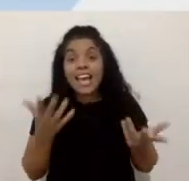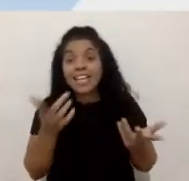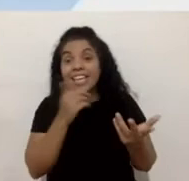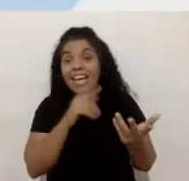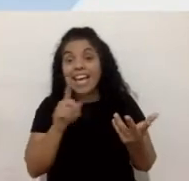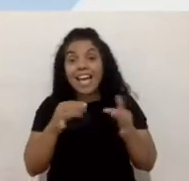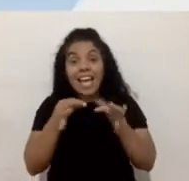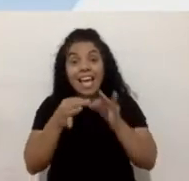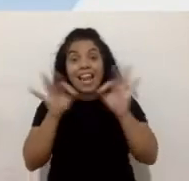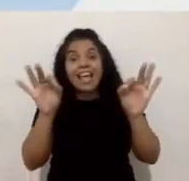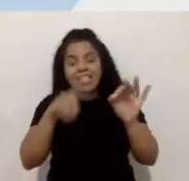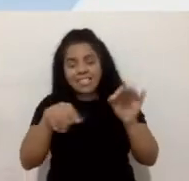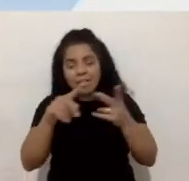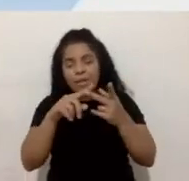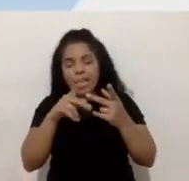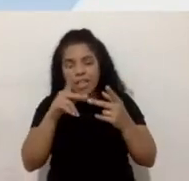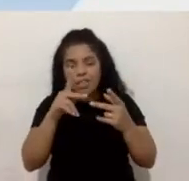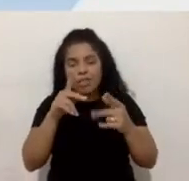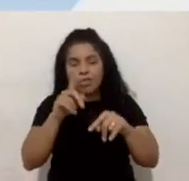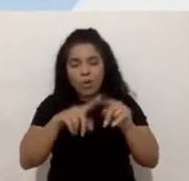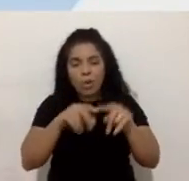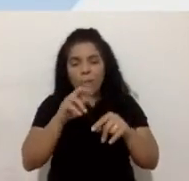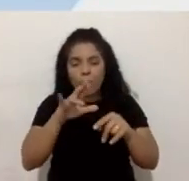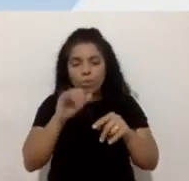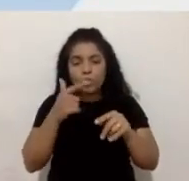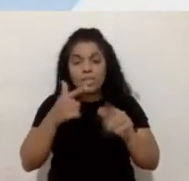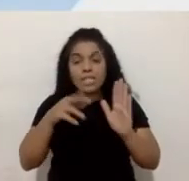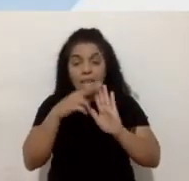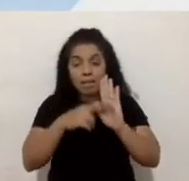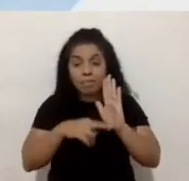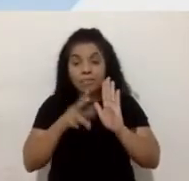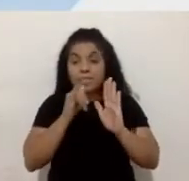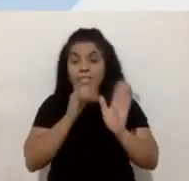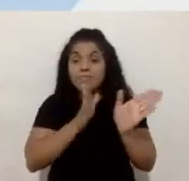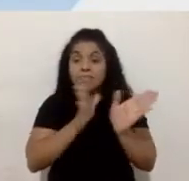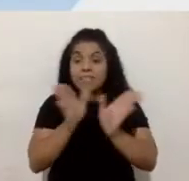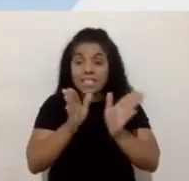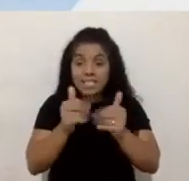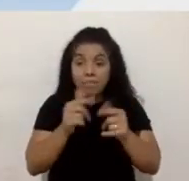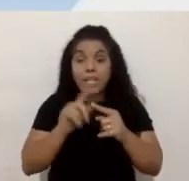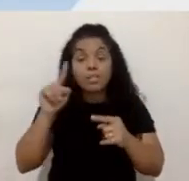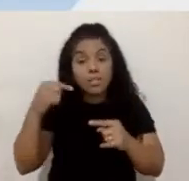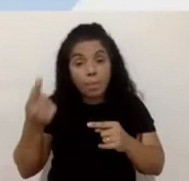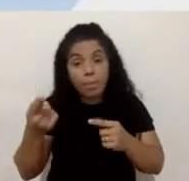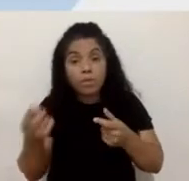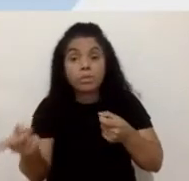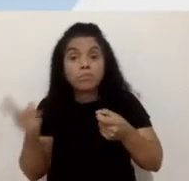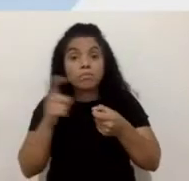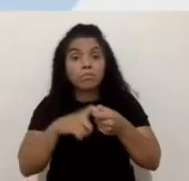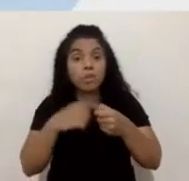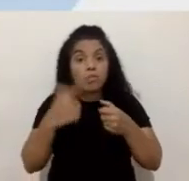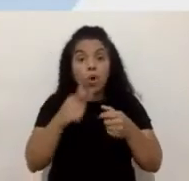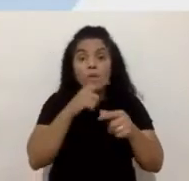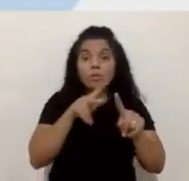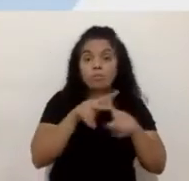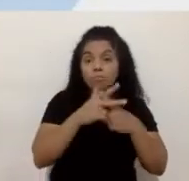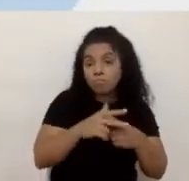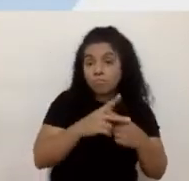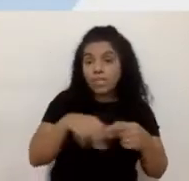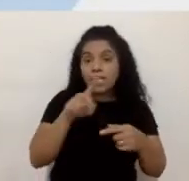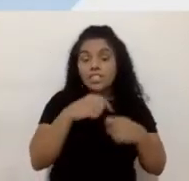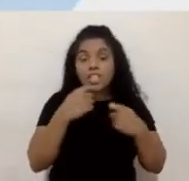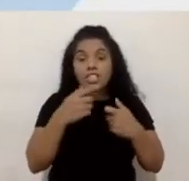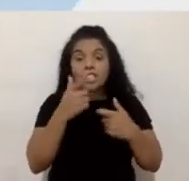do produto sem requisitos de acessibilidade, para que depois ele volte e seja corrigido. A gente precisa que os nossos